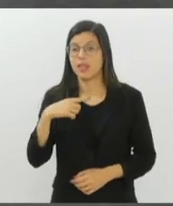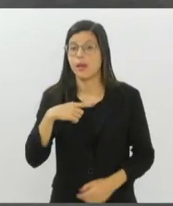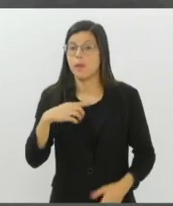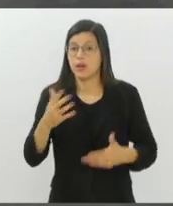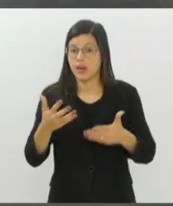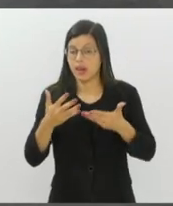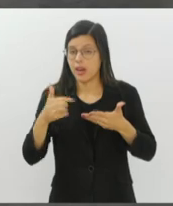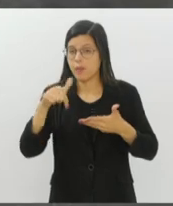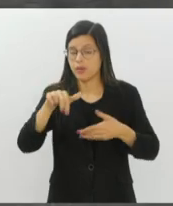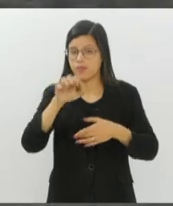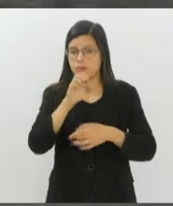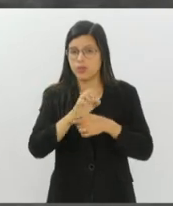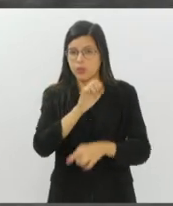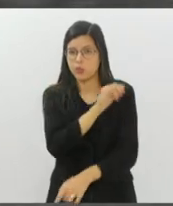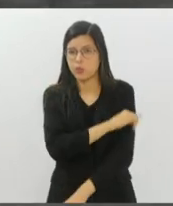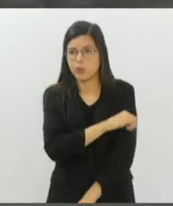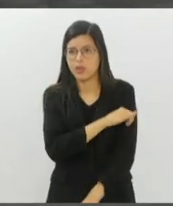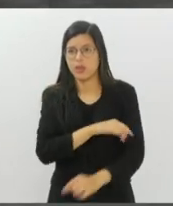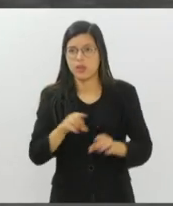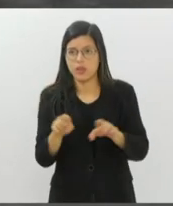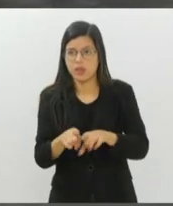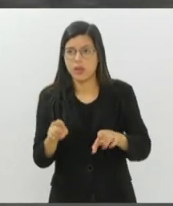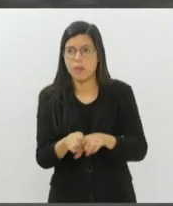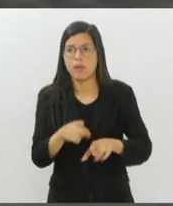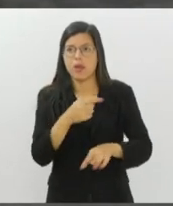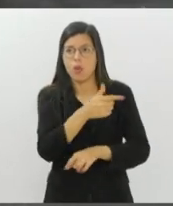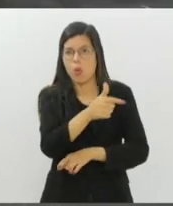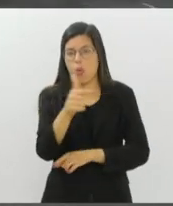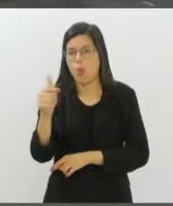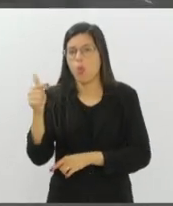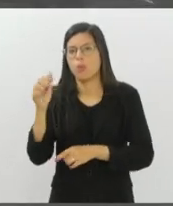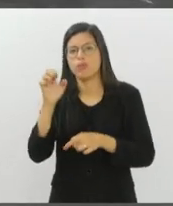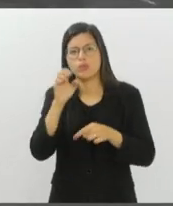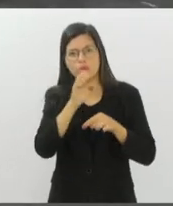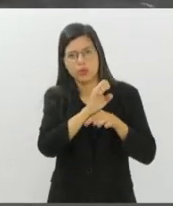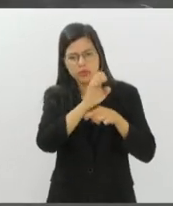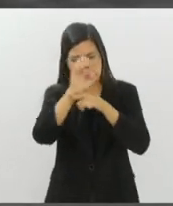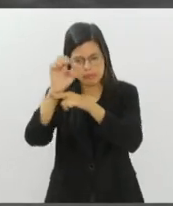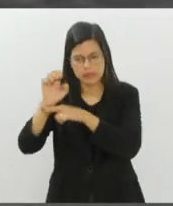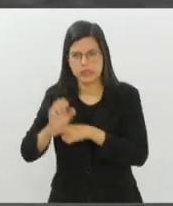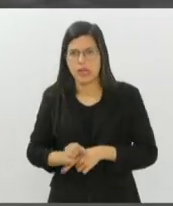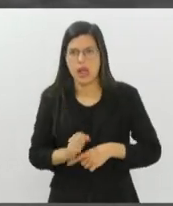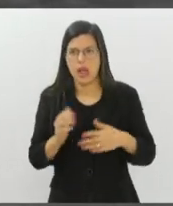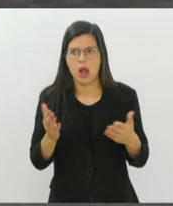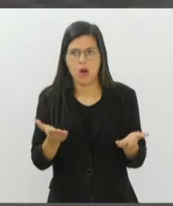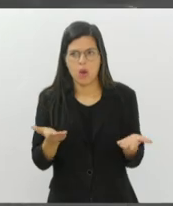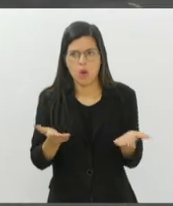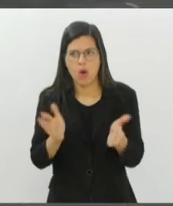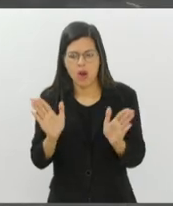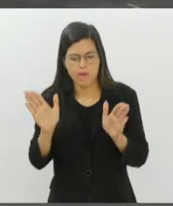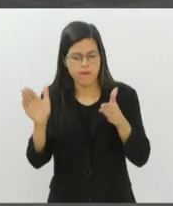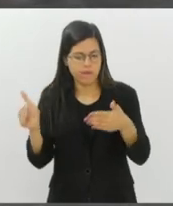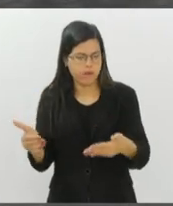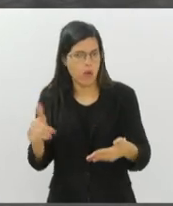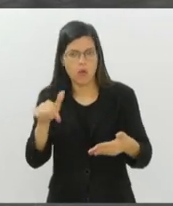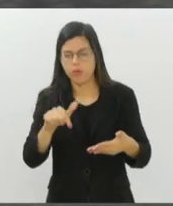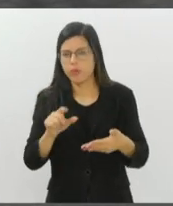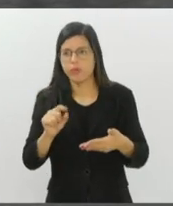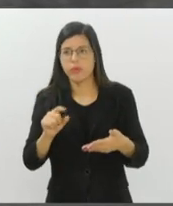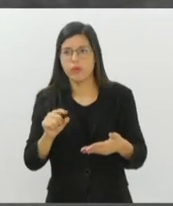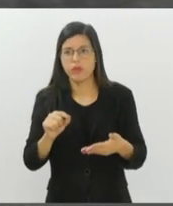tanto aqui no estado do Rio de Janeiro, quanto para outros estados também. A gente está mirando agora, nosso foco maior